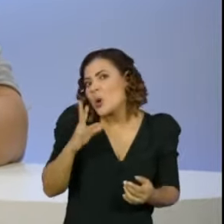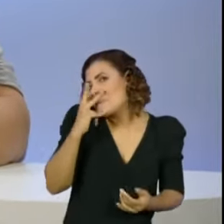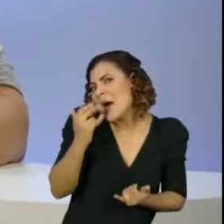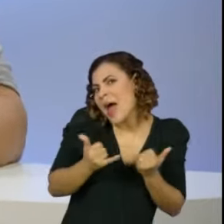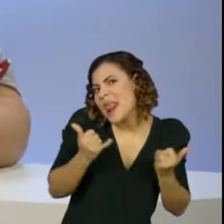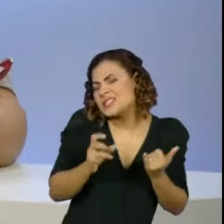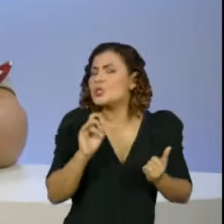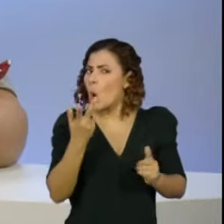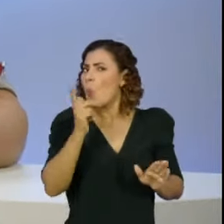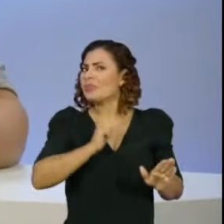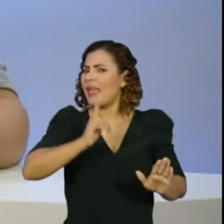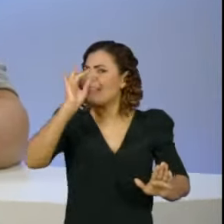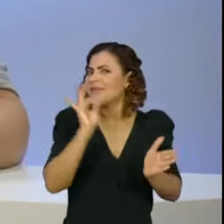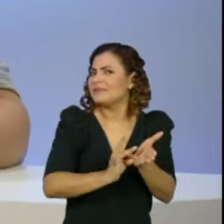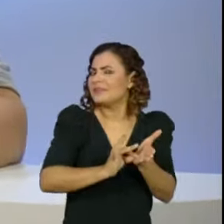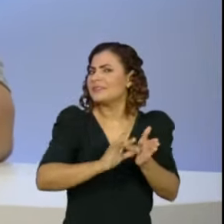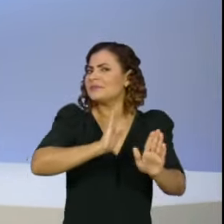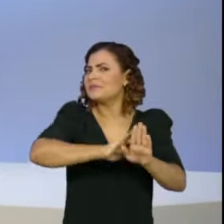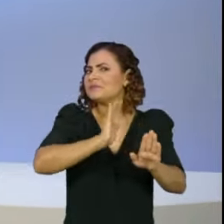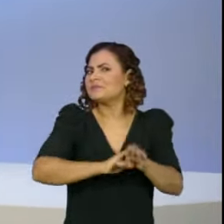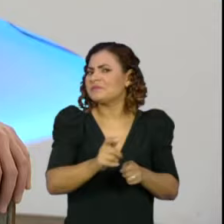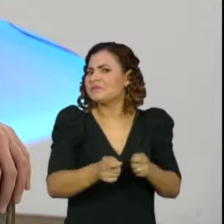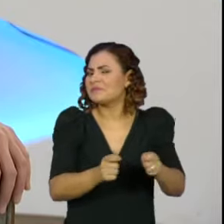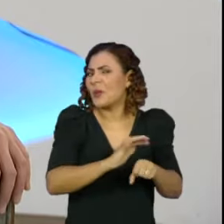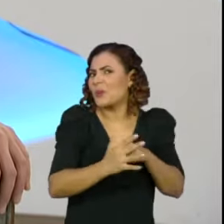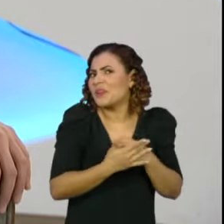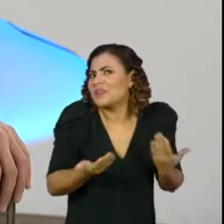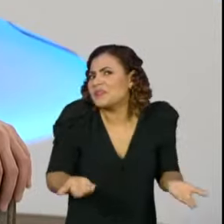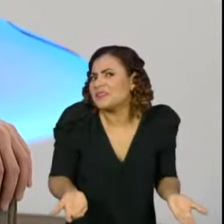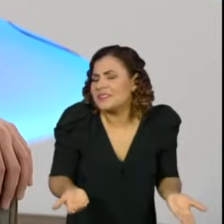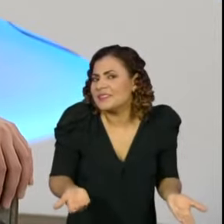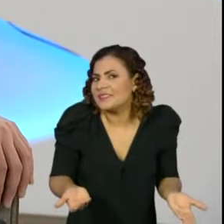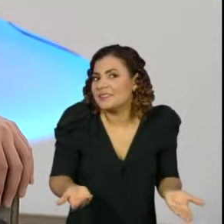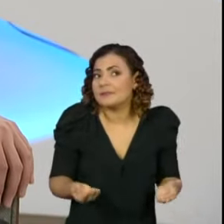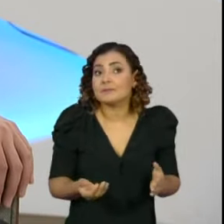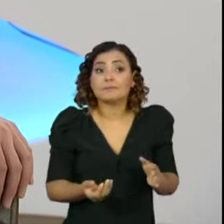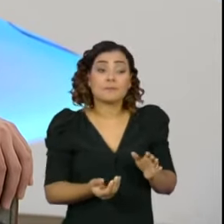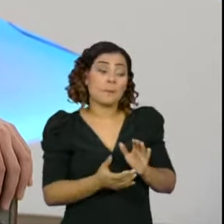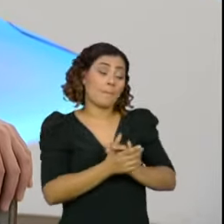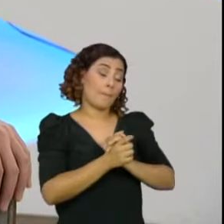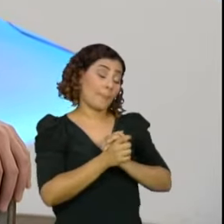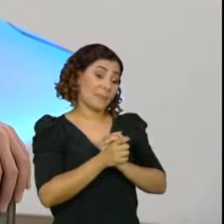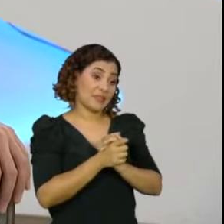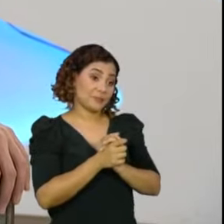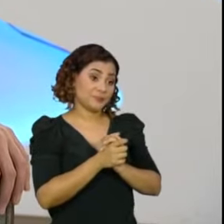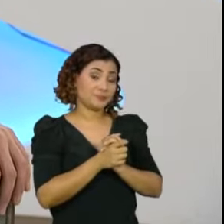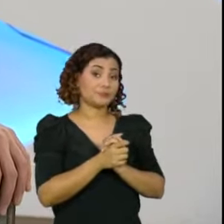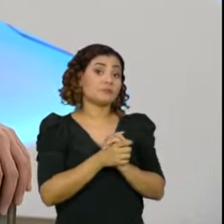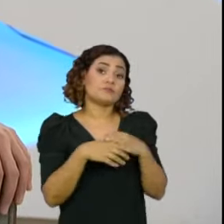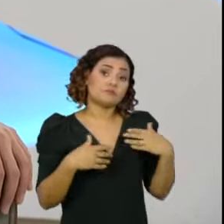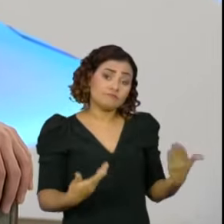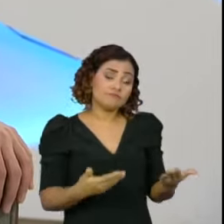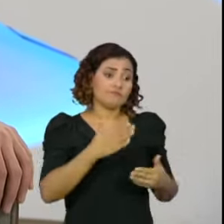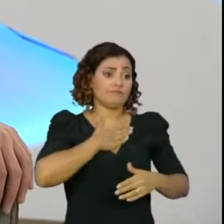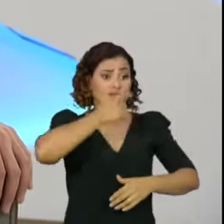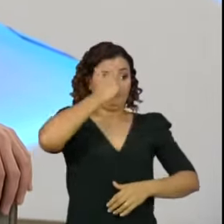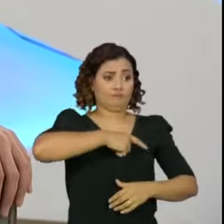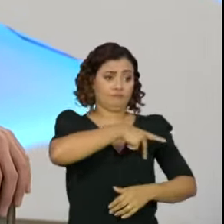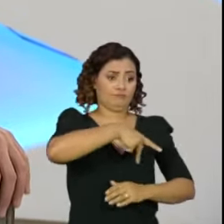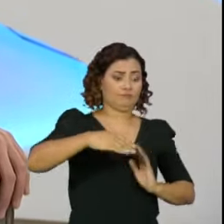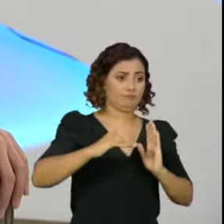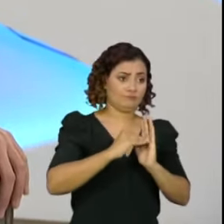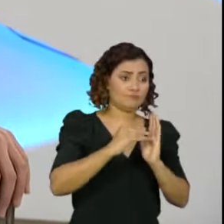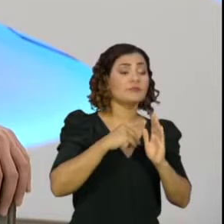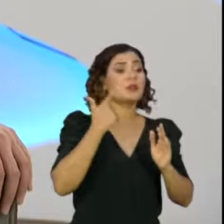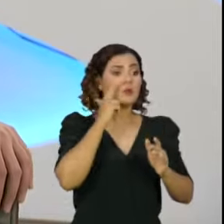equivocadas enquanto eles estão tentando conter uma pandemia? Há princípios que me regem na presidência do Senado, que me fizeram